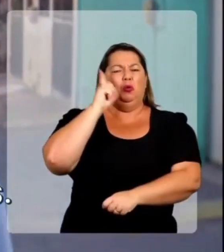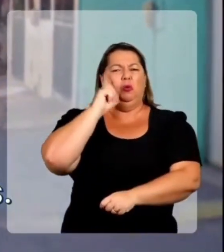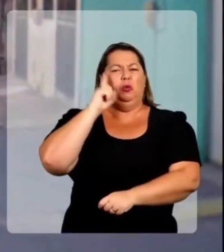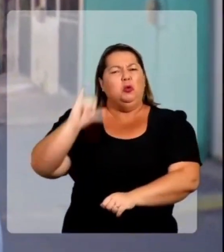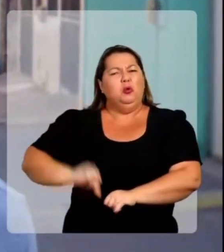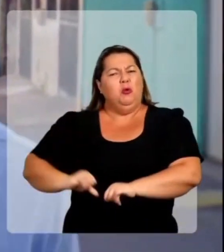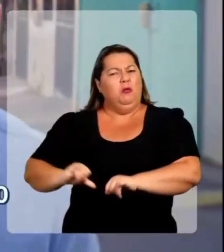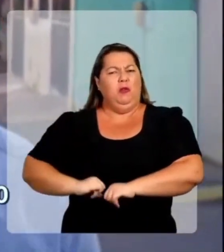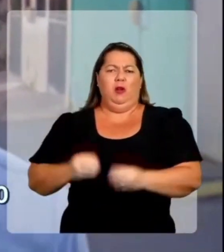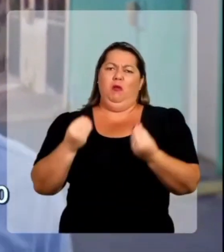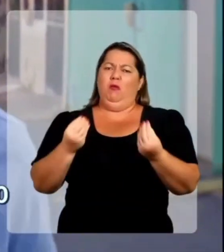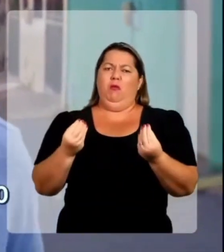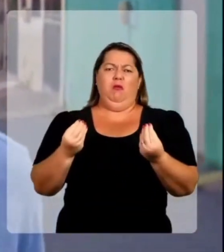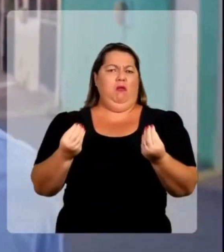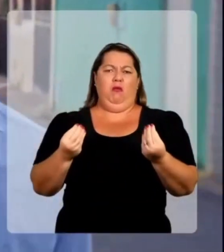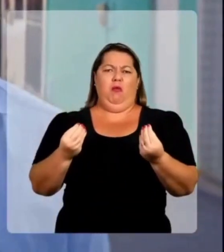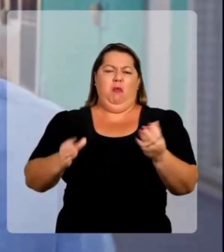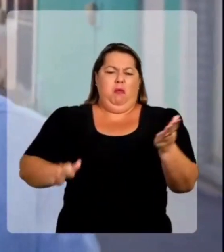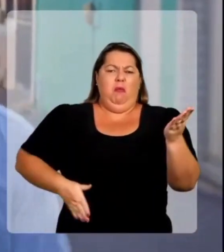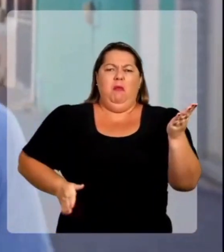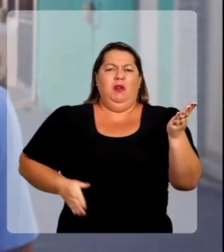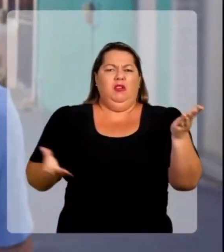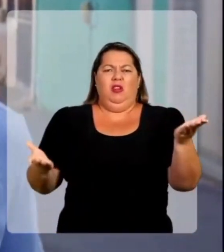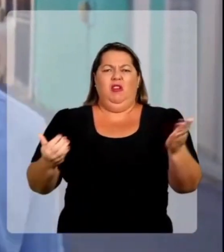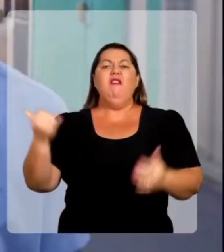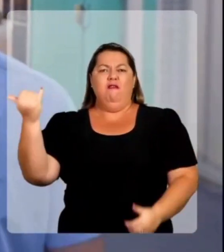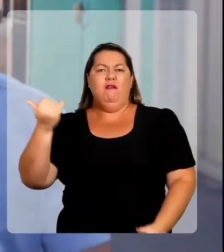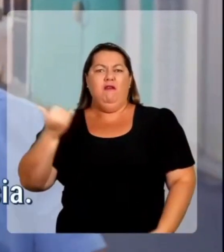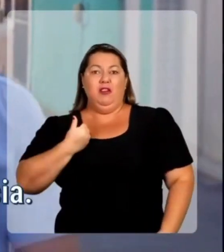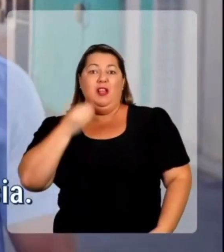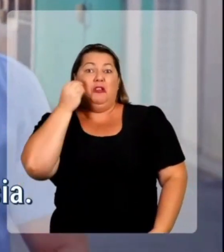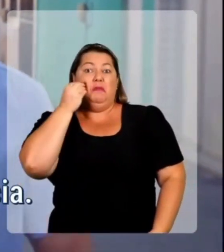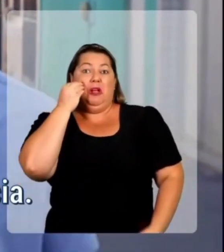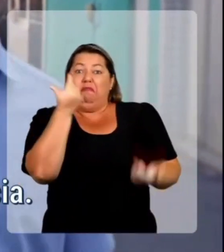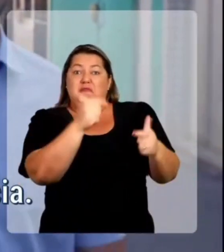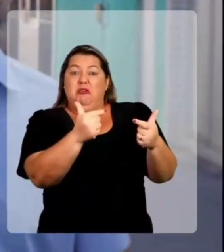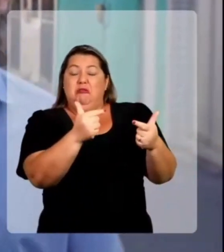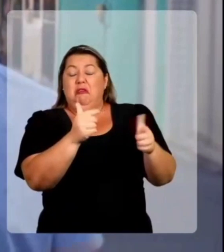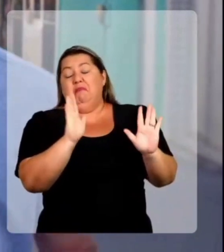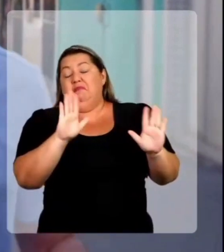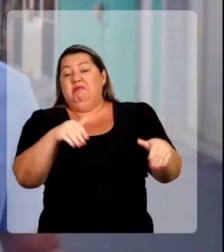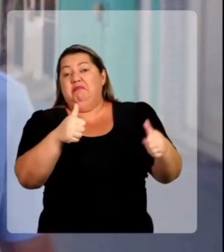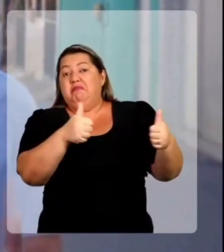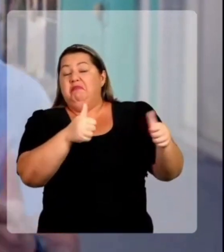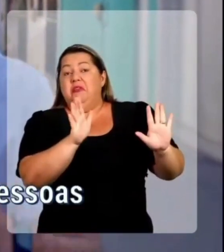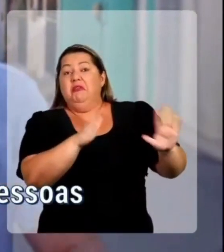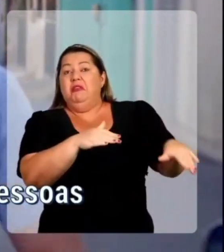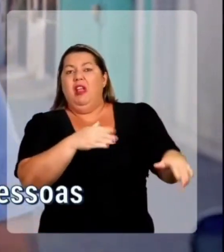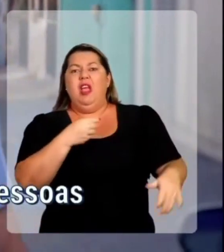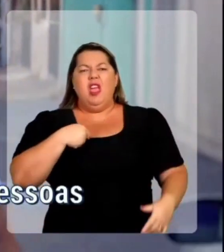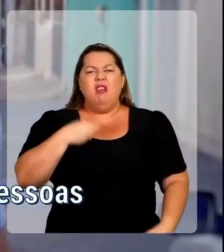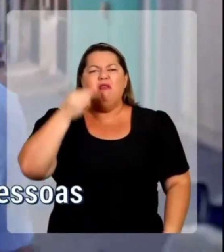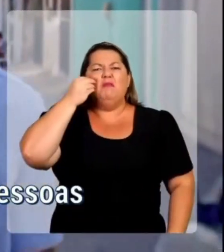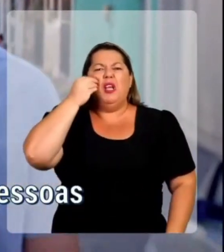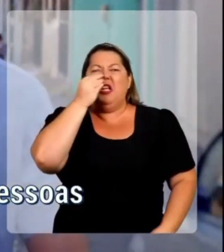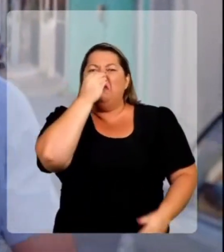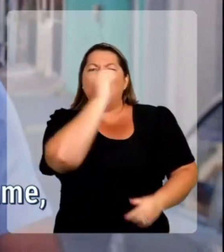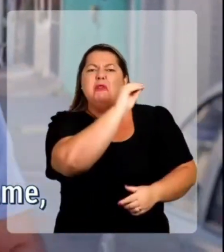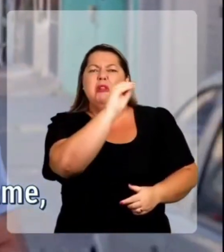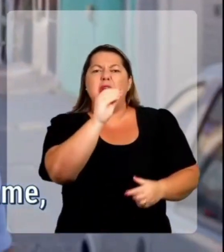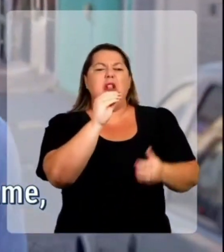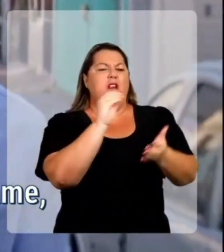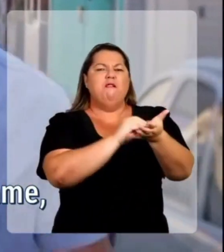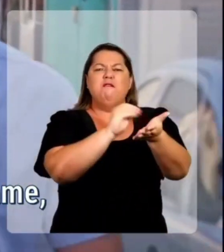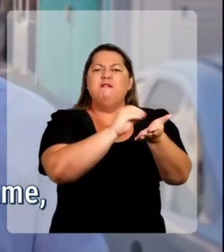todos os dias. Não dá para ser moderado com bandido. Vou dizer que eu não tenho experiência. Bom, experiência de abandonar as